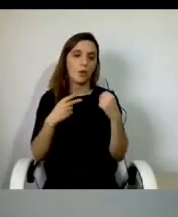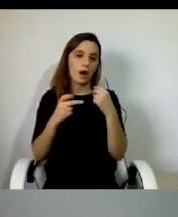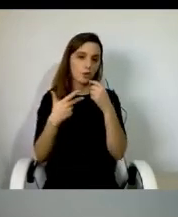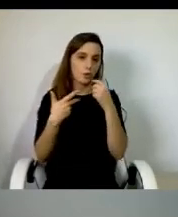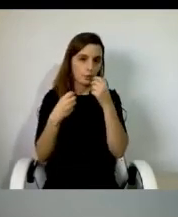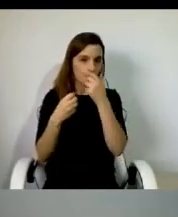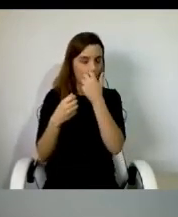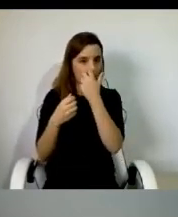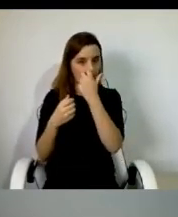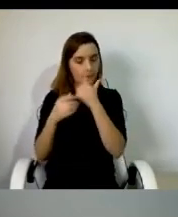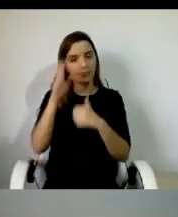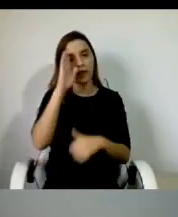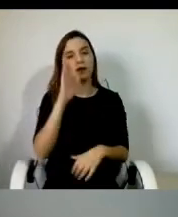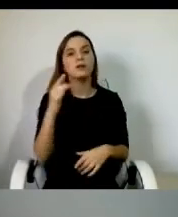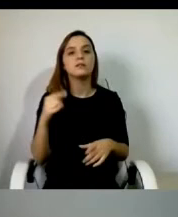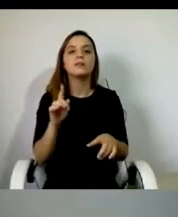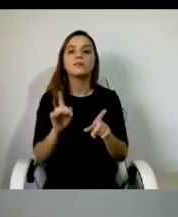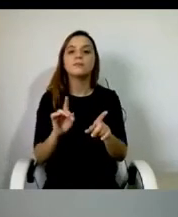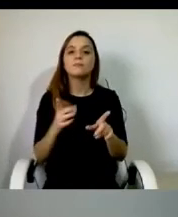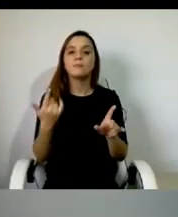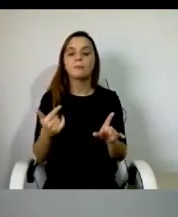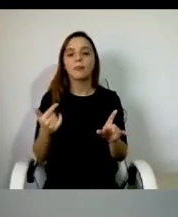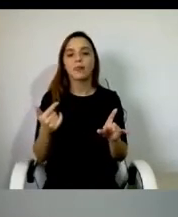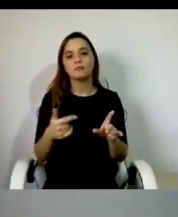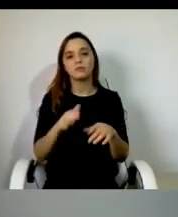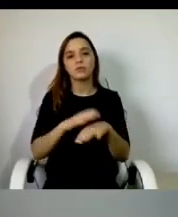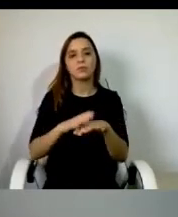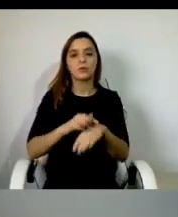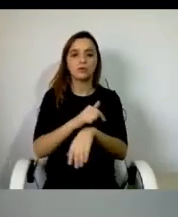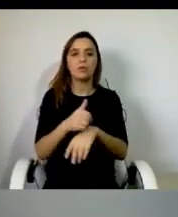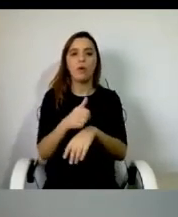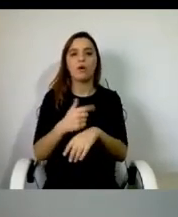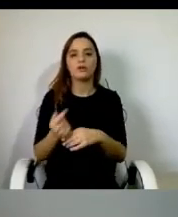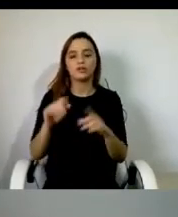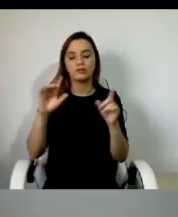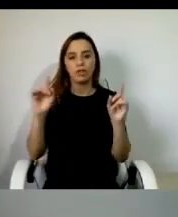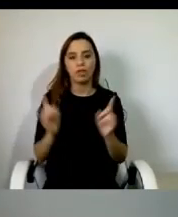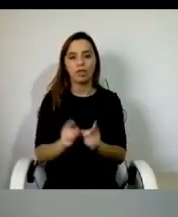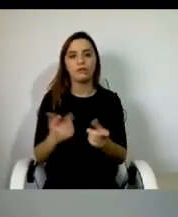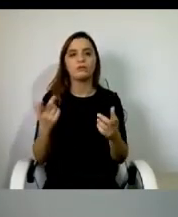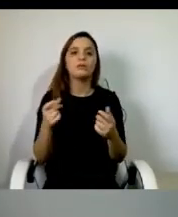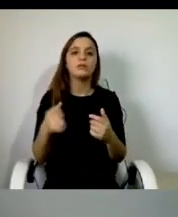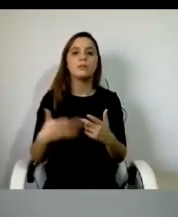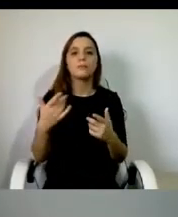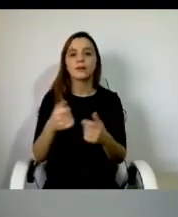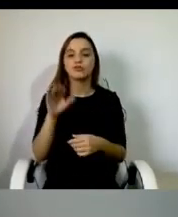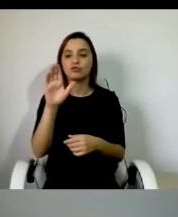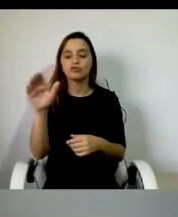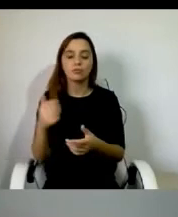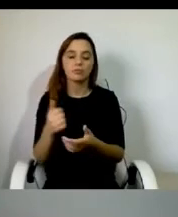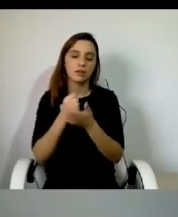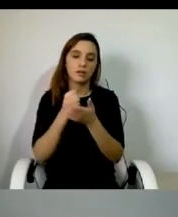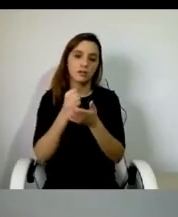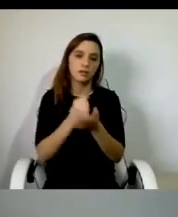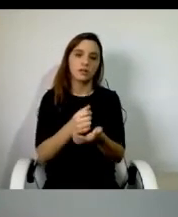número de horas do serviço de assistência pessoal atribuído na altura, a dificuldade de recrutamento dos APs, a supercarga física